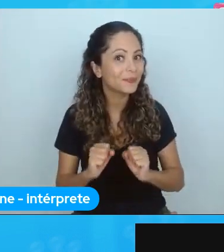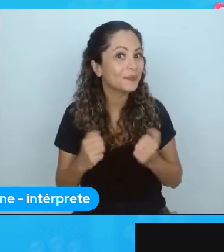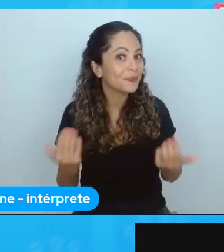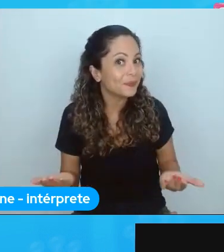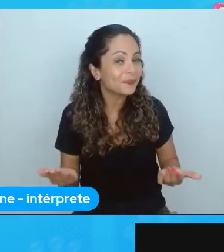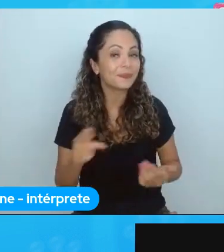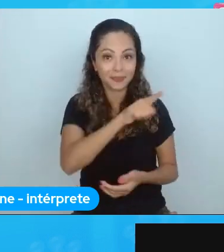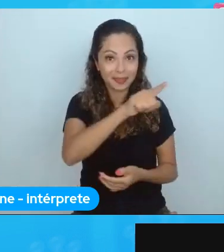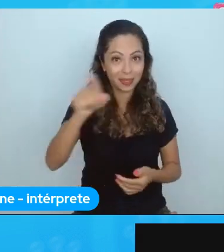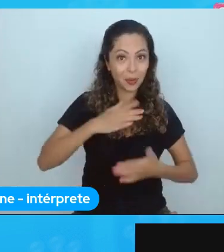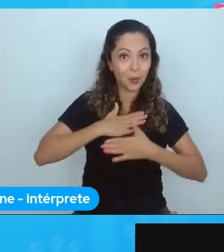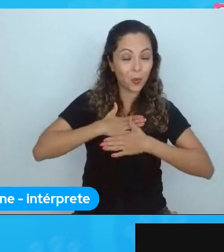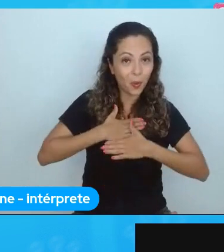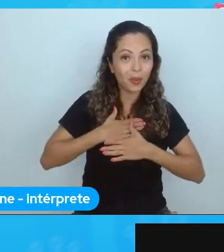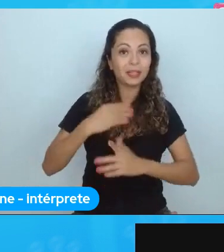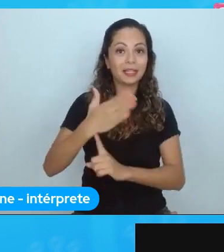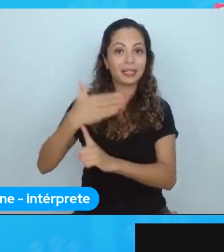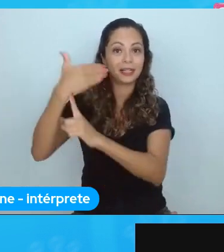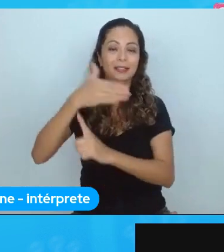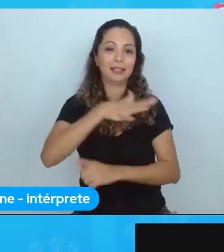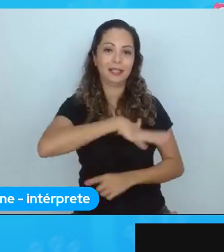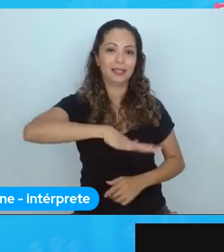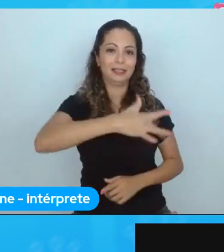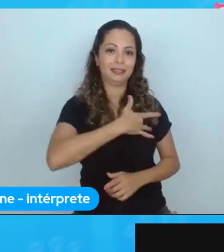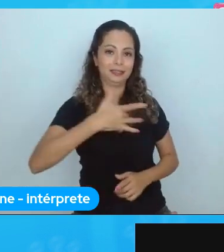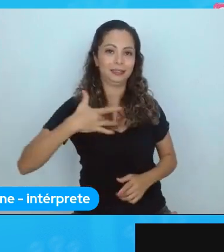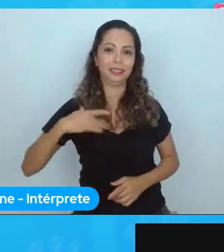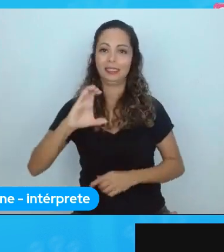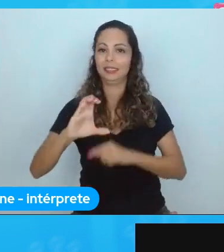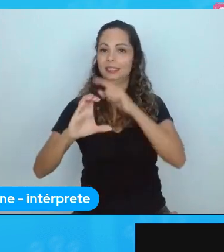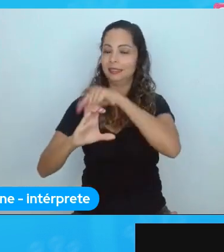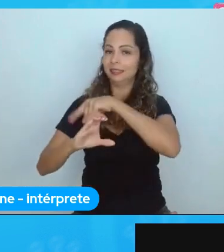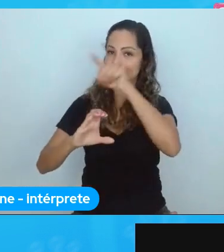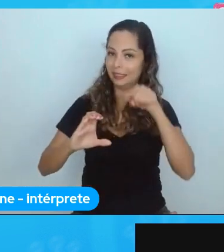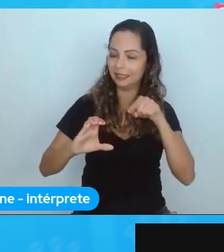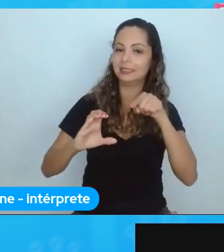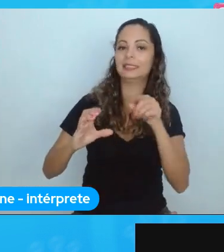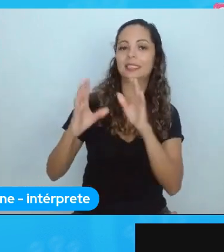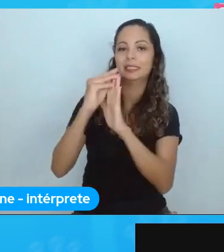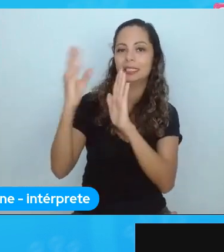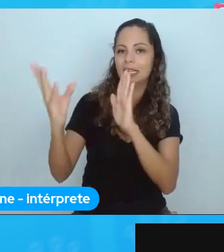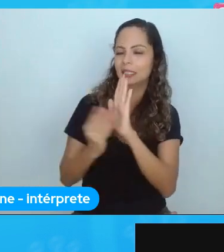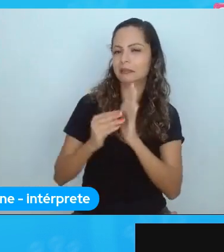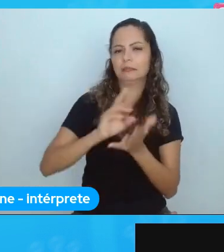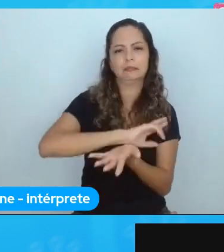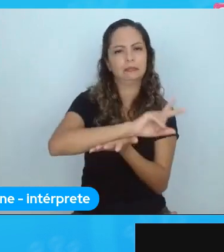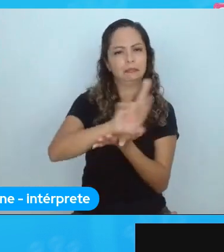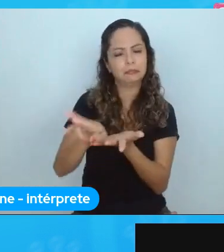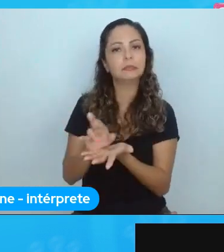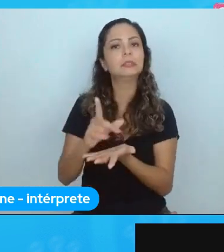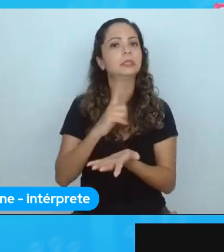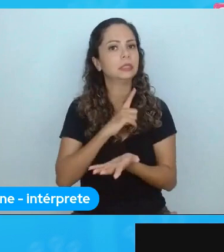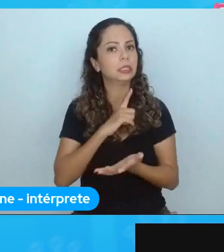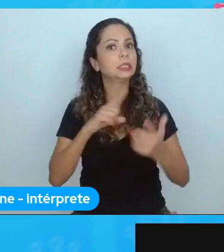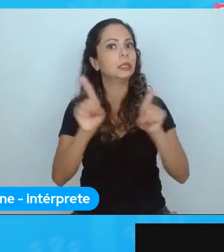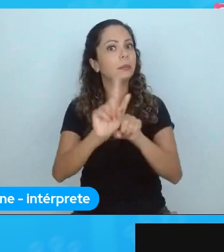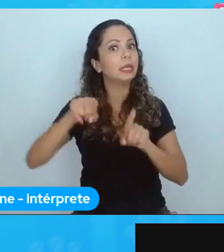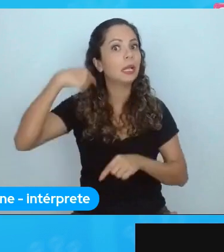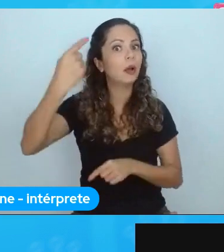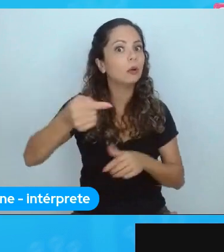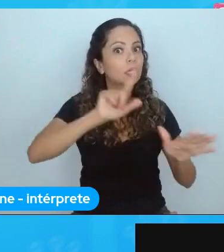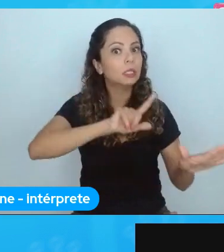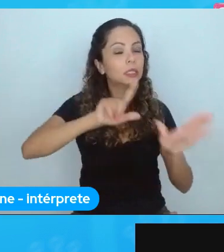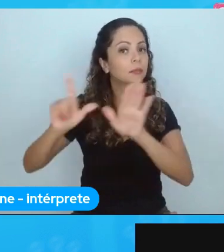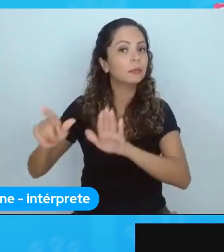tecnologia e saúde, seja a ciência de dados ou bioinformática, etc., vai ter também na semana que vem a Semana